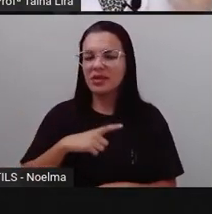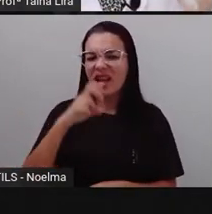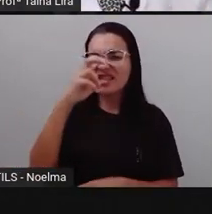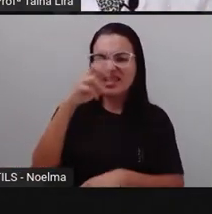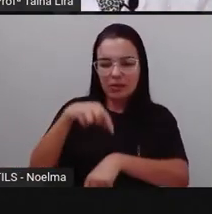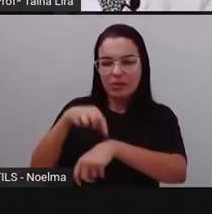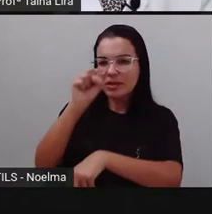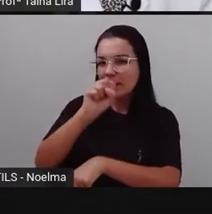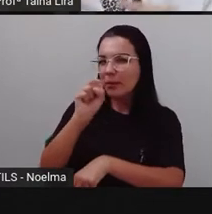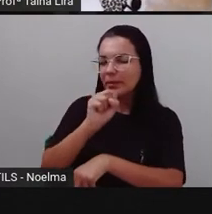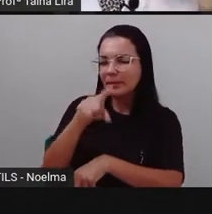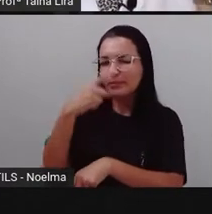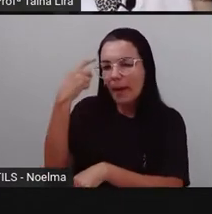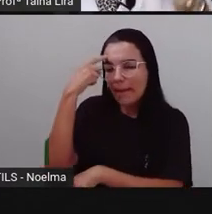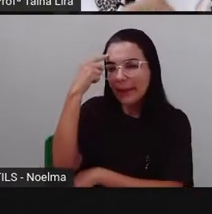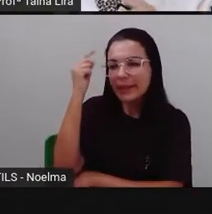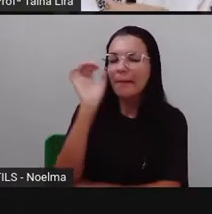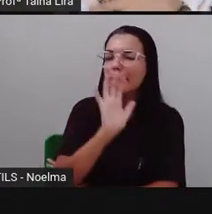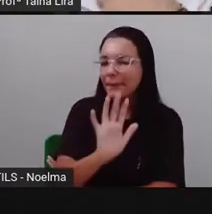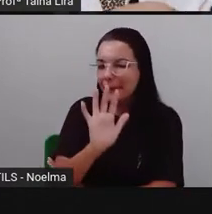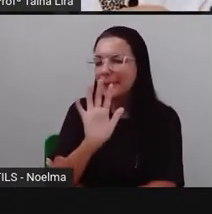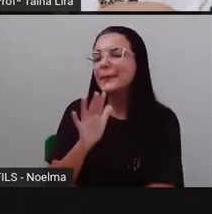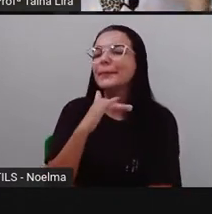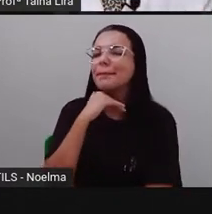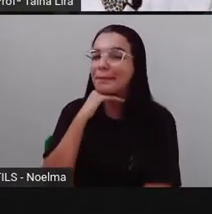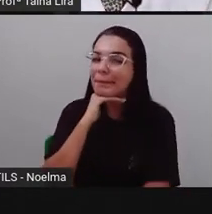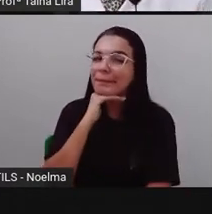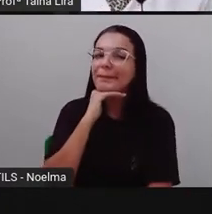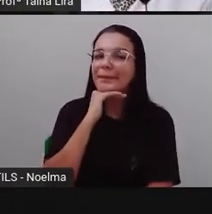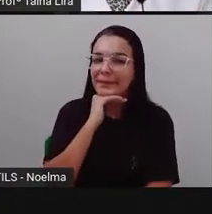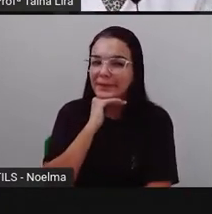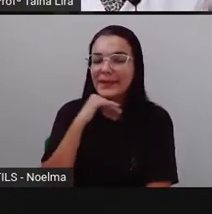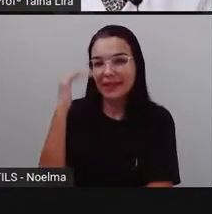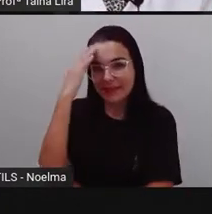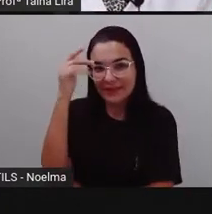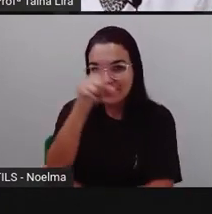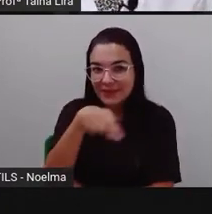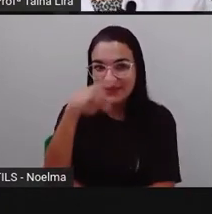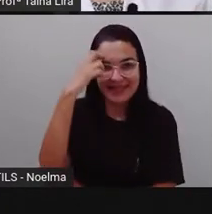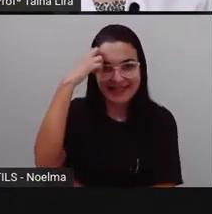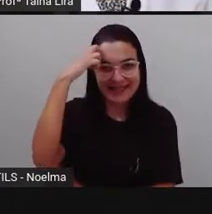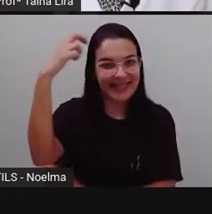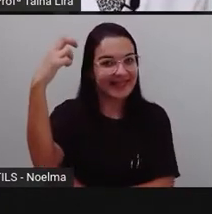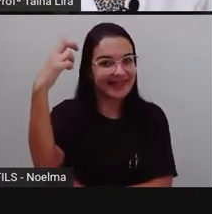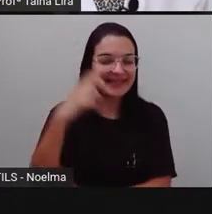segundos para pensar, porque eu sei que o segundo ano é uma turma inteligente. Então, vamos lá?